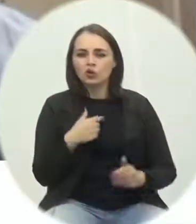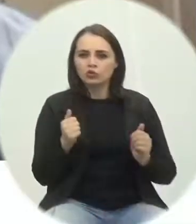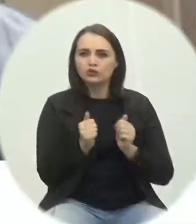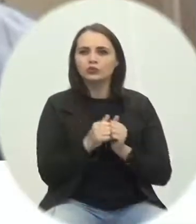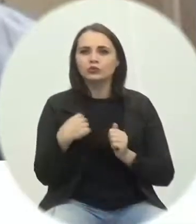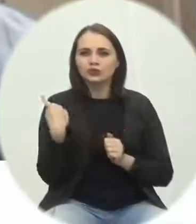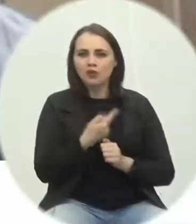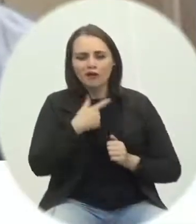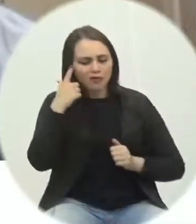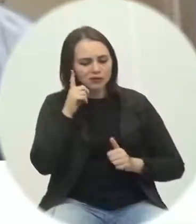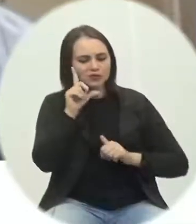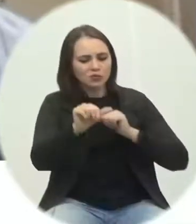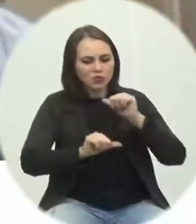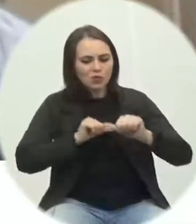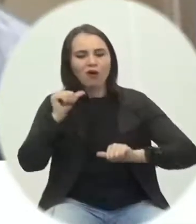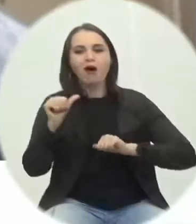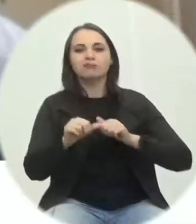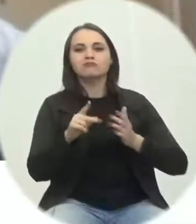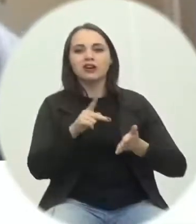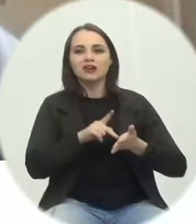a gente vai conseguir mudar essa realidade.